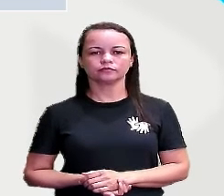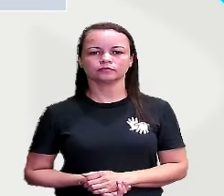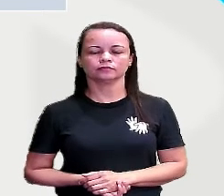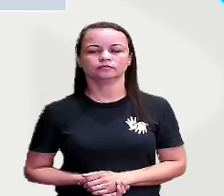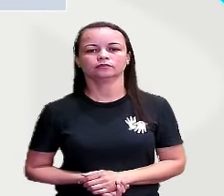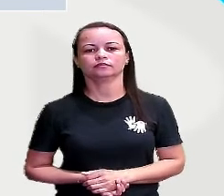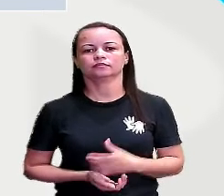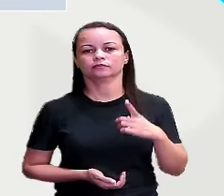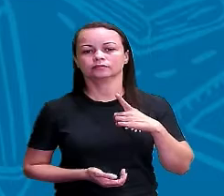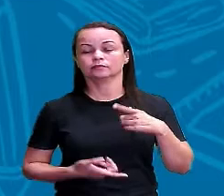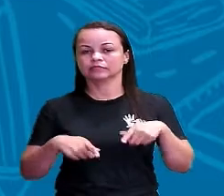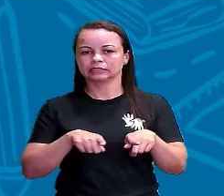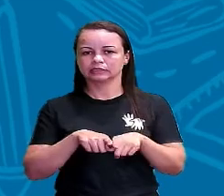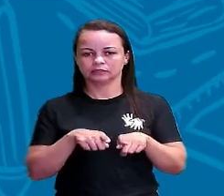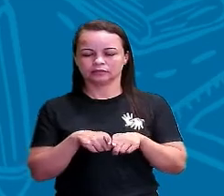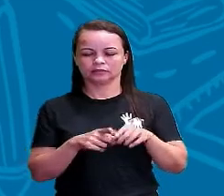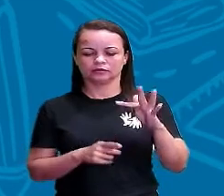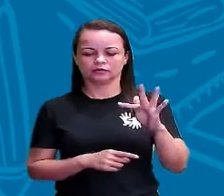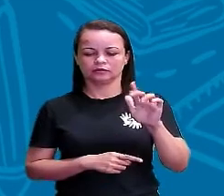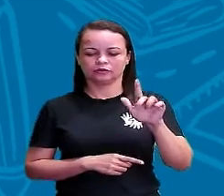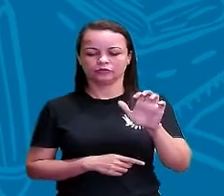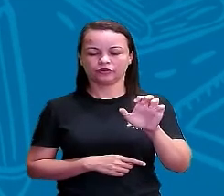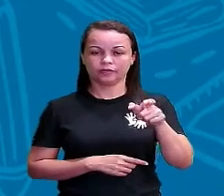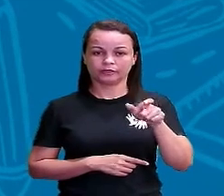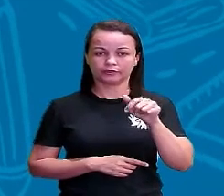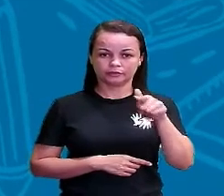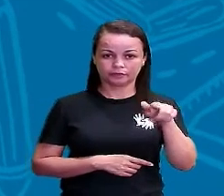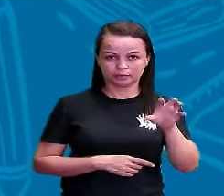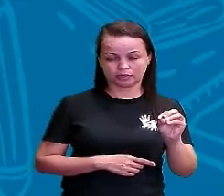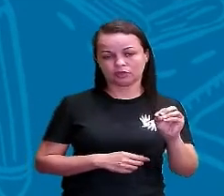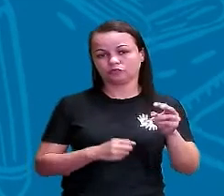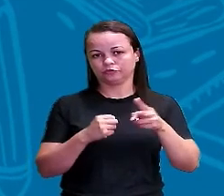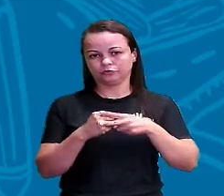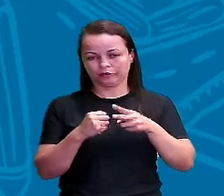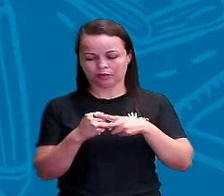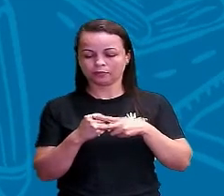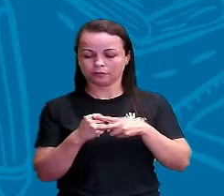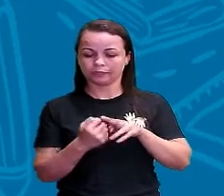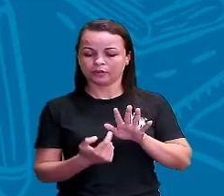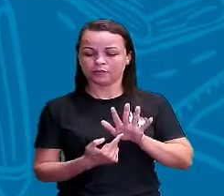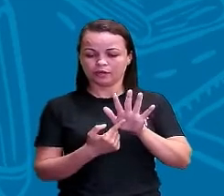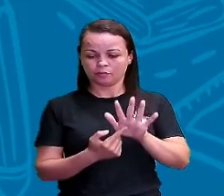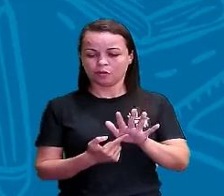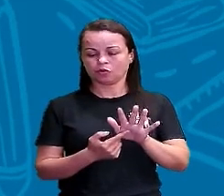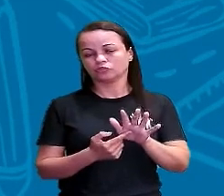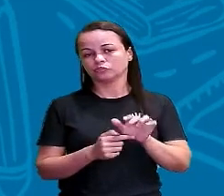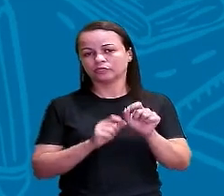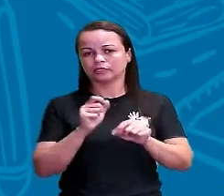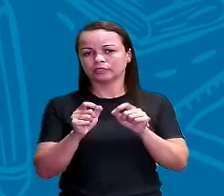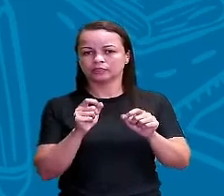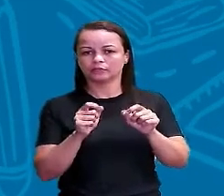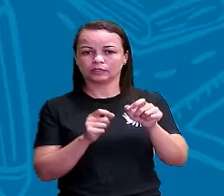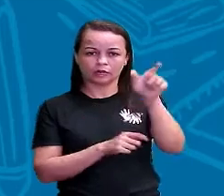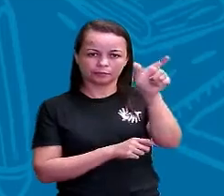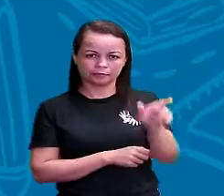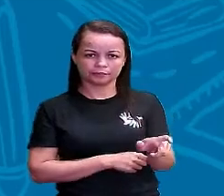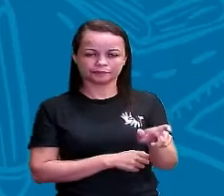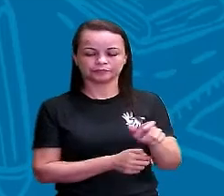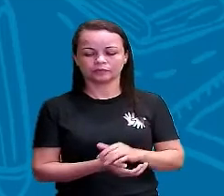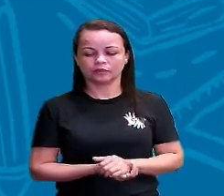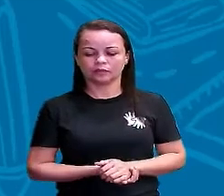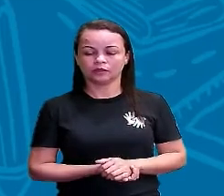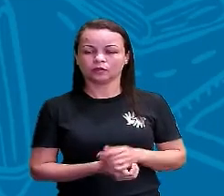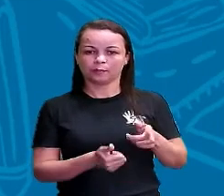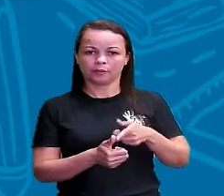Temos também aí a flexão do verbo. Então o verbo, ele vai se flexionar aí no que diz respeito à pessoa. Então na